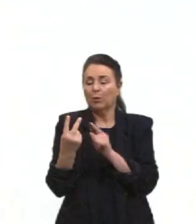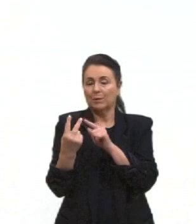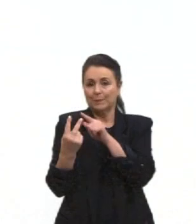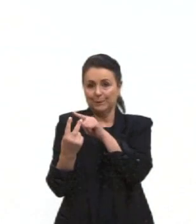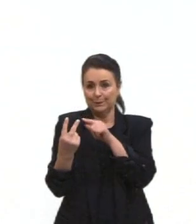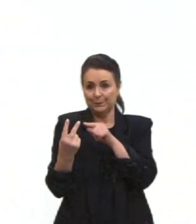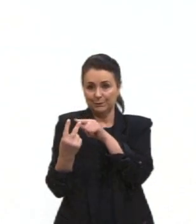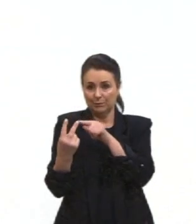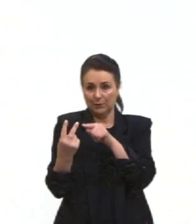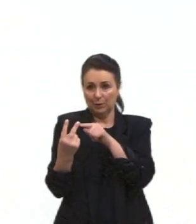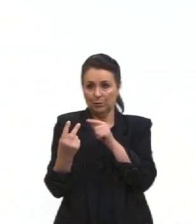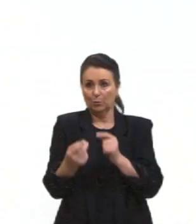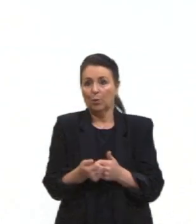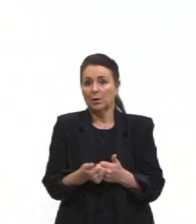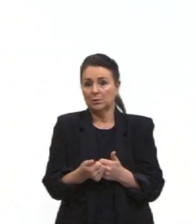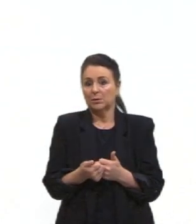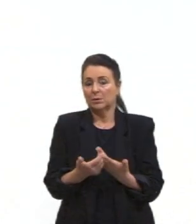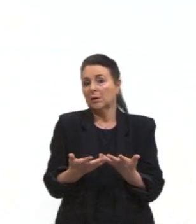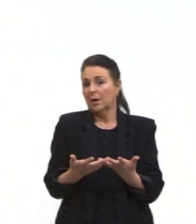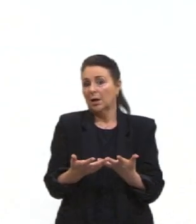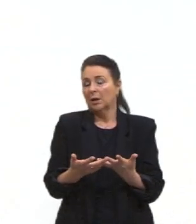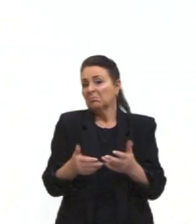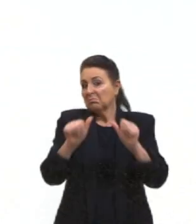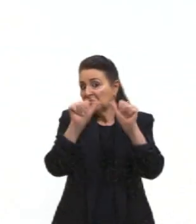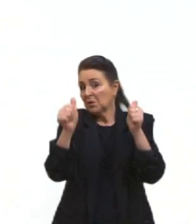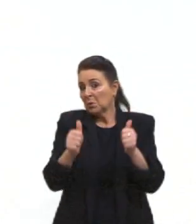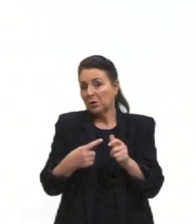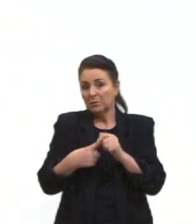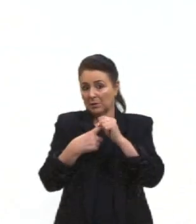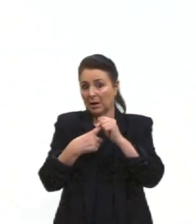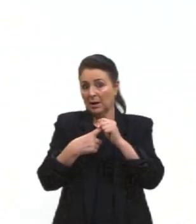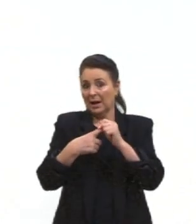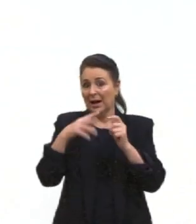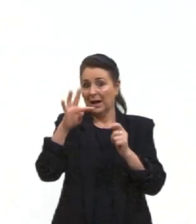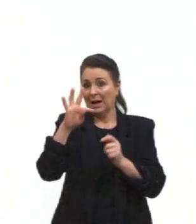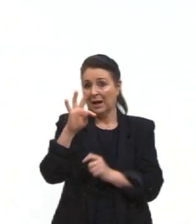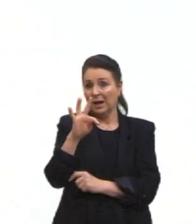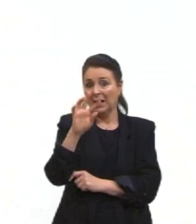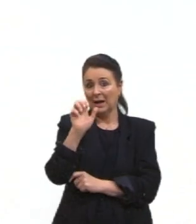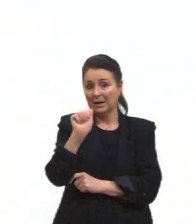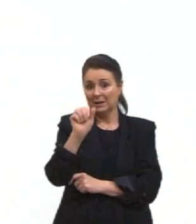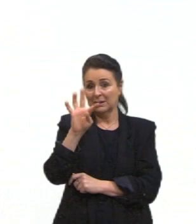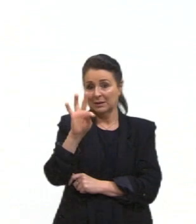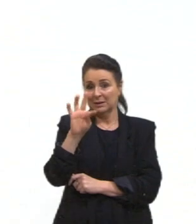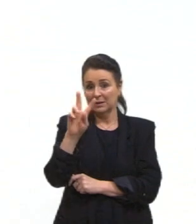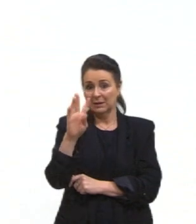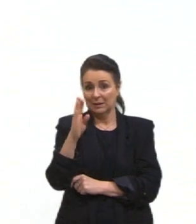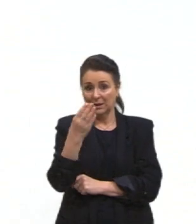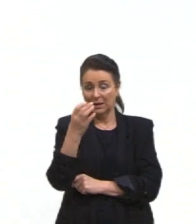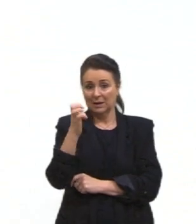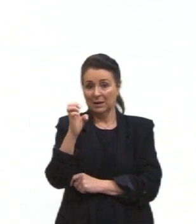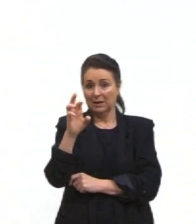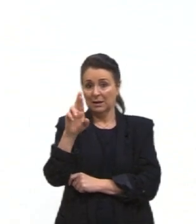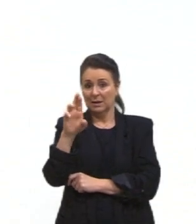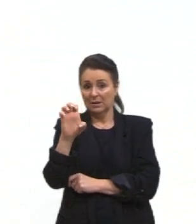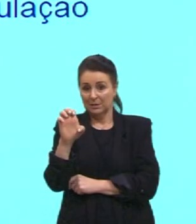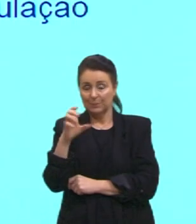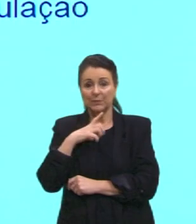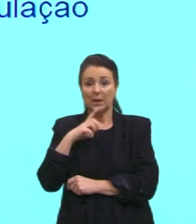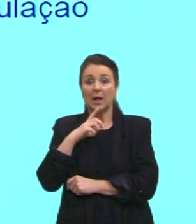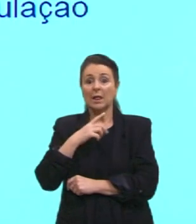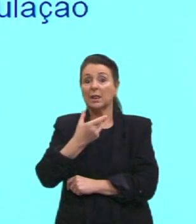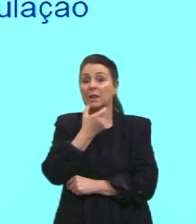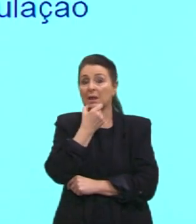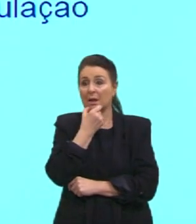dois, dois atores, né, vamos dizer assim, Margaret Thatcher, no Reino Unido, e Ronald Reagan, nos Estados Unidos, com essas